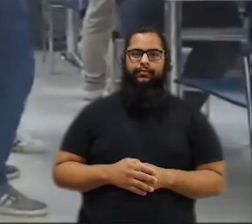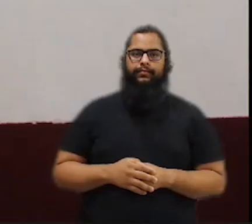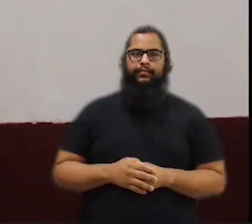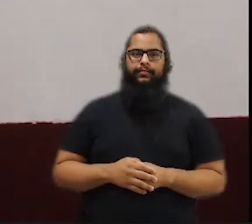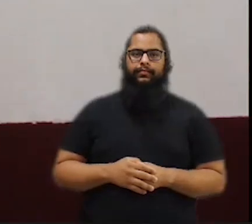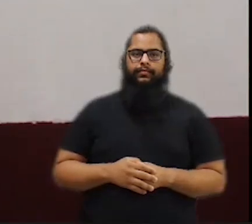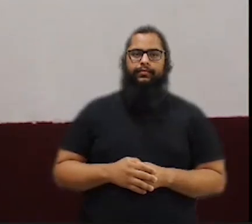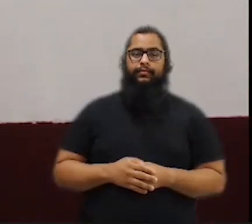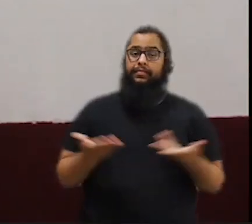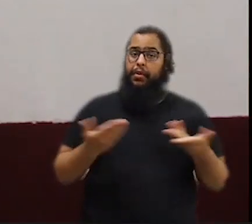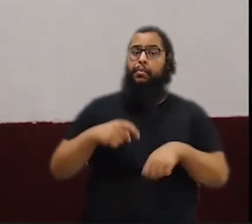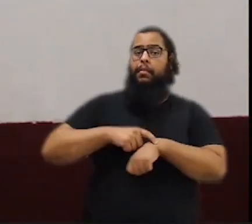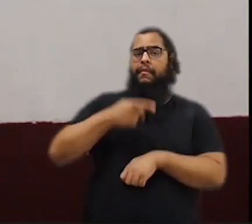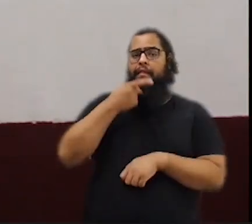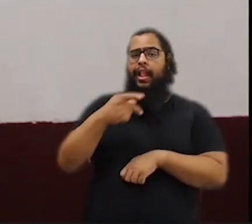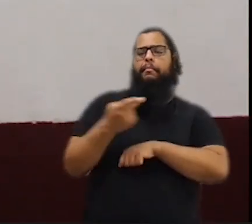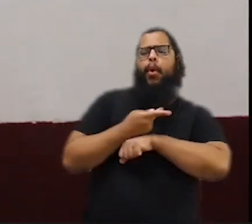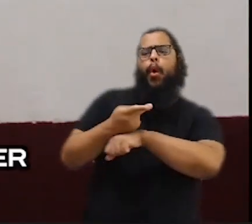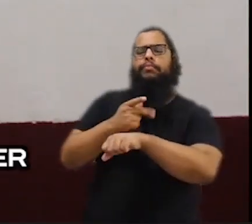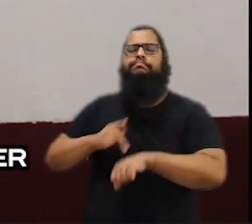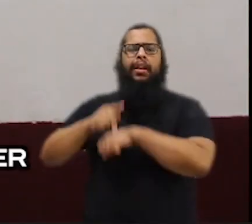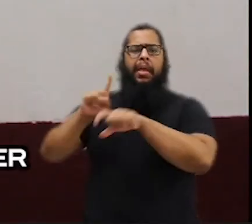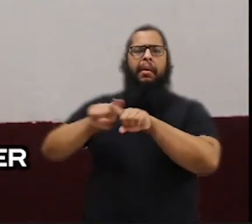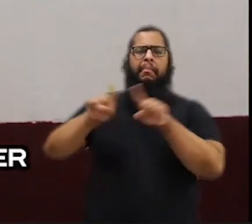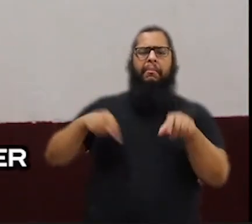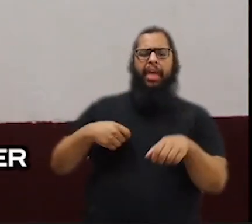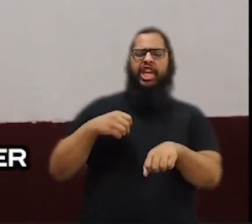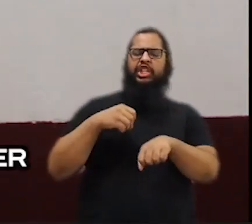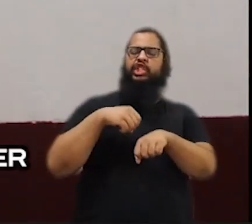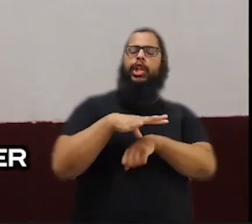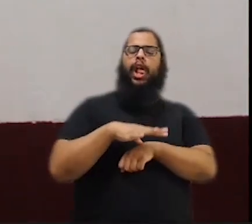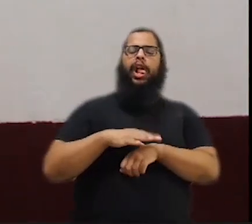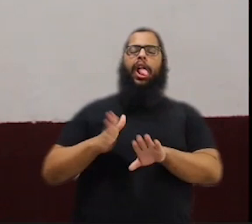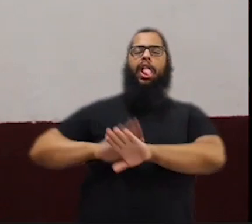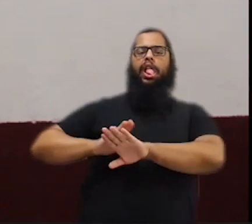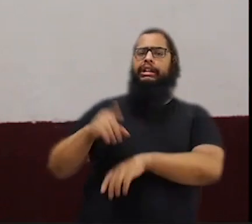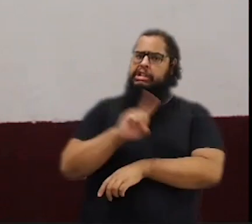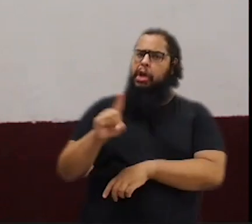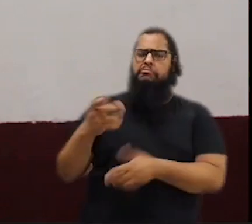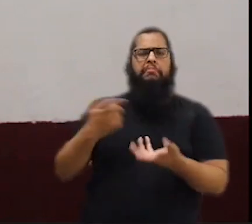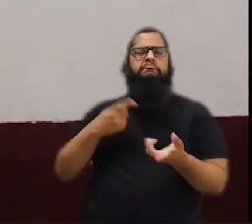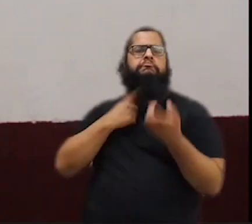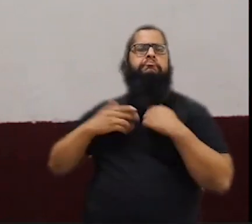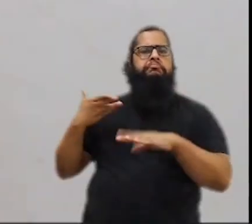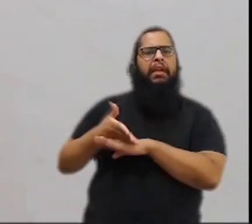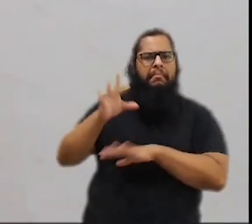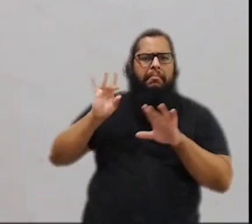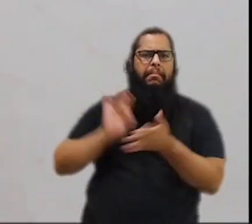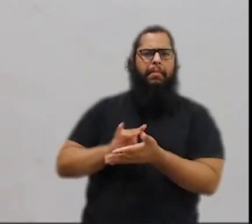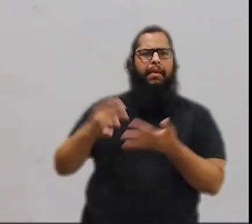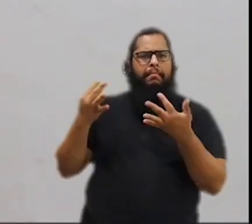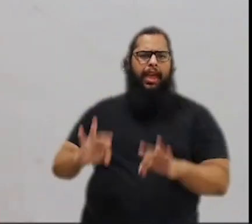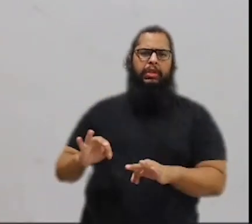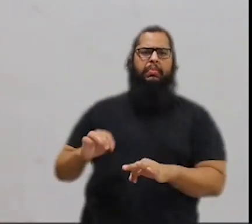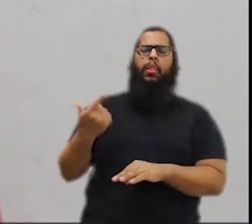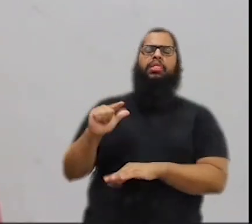Hoje em dia a fala de caça ao tesouro, mas sem pistas, aquele caça que dá vontade de correr. Aqui é pista boa, sem extravio. Sabe